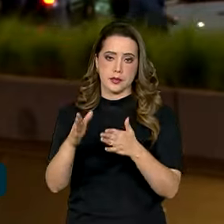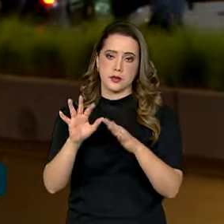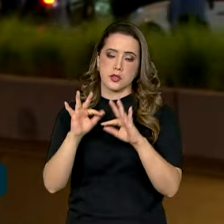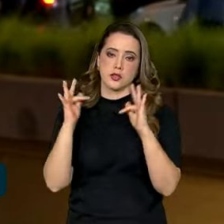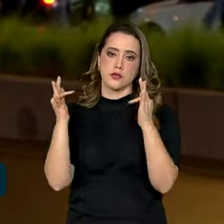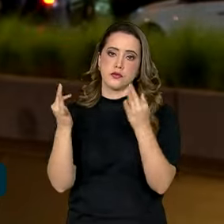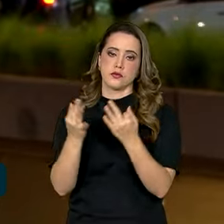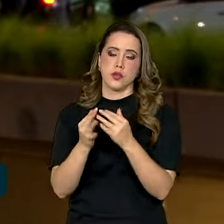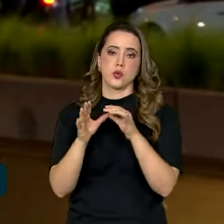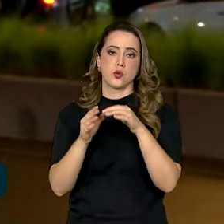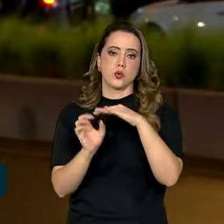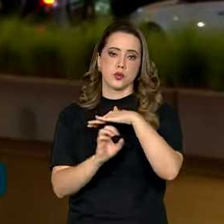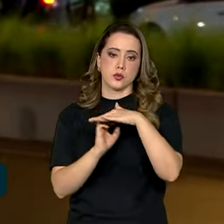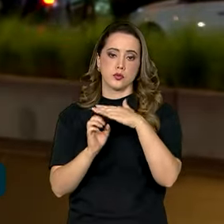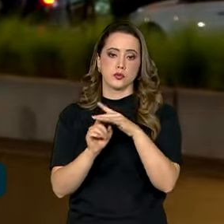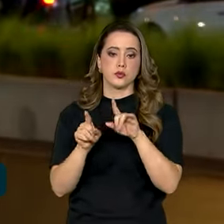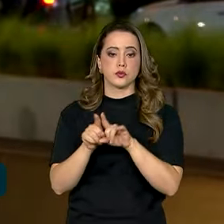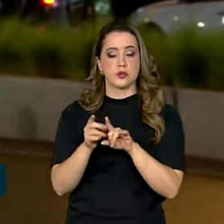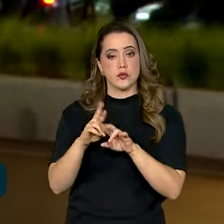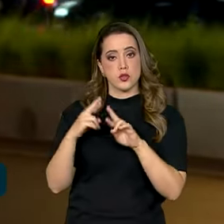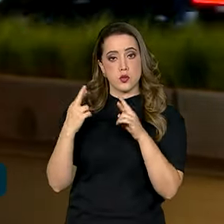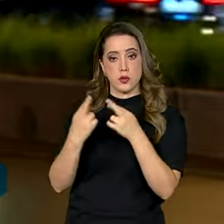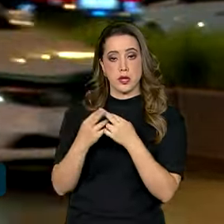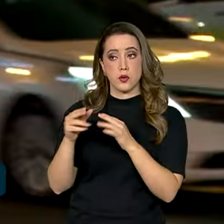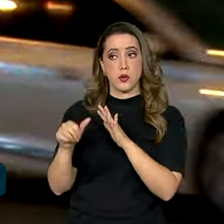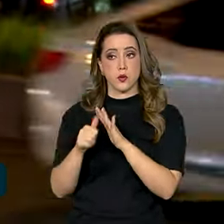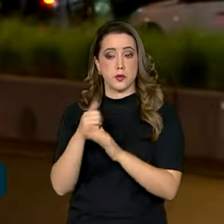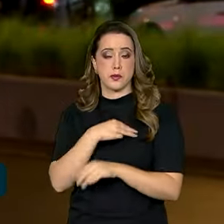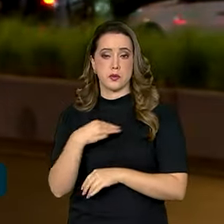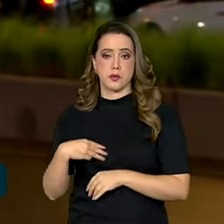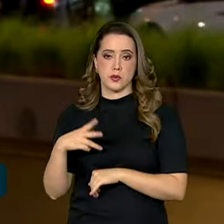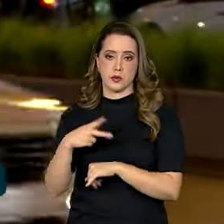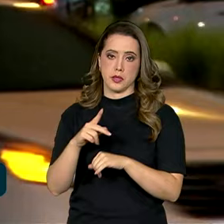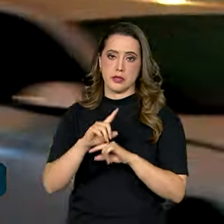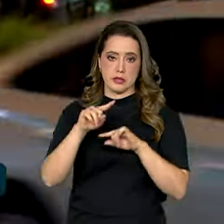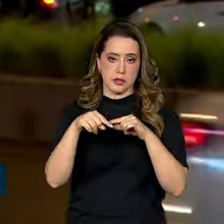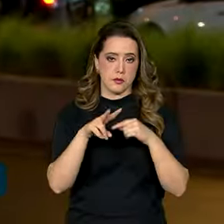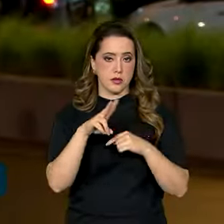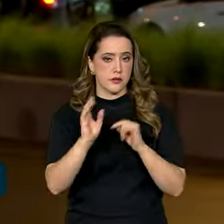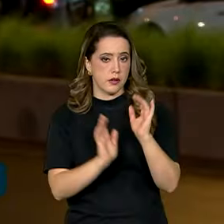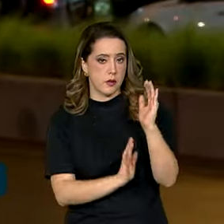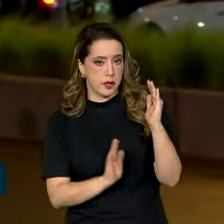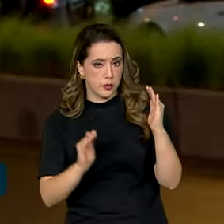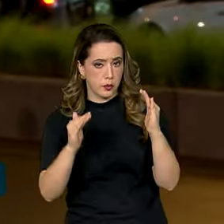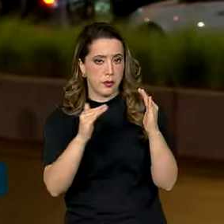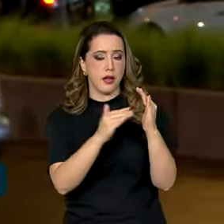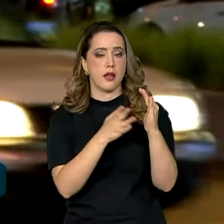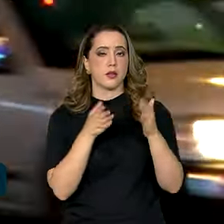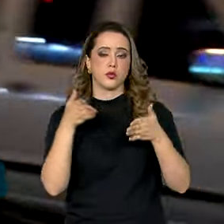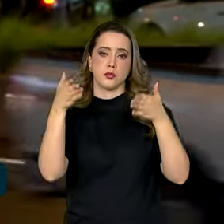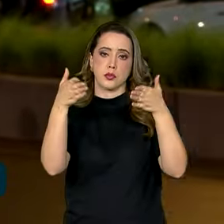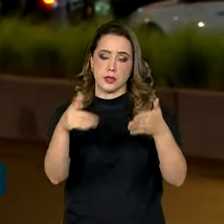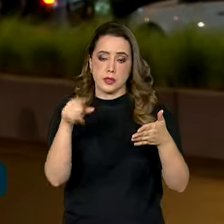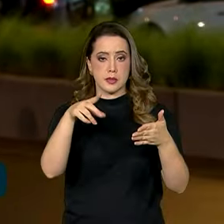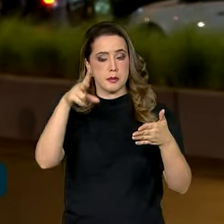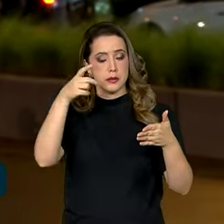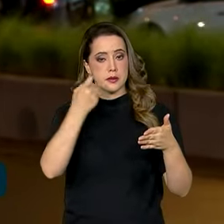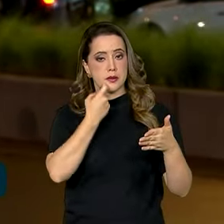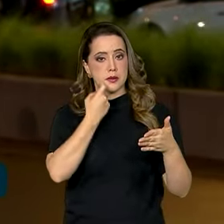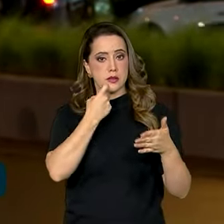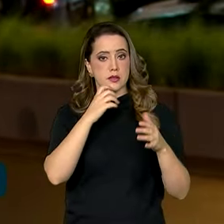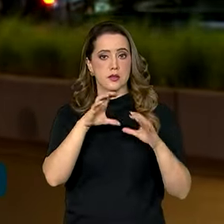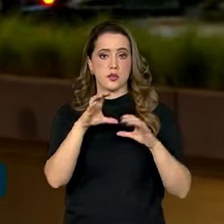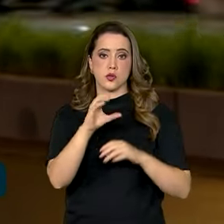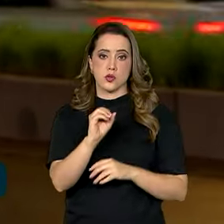emir do país, Tamim Bin Ahmad. Em seguida, ele vai para Dubai, nos Emirados Árabes, onde participa, na sexta-feira, da